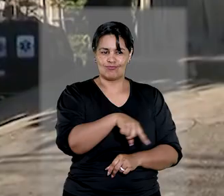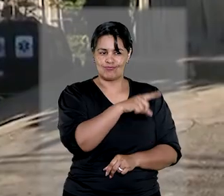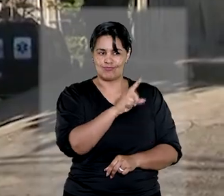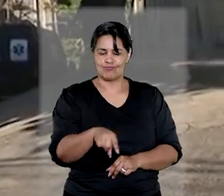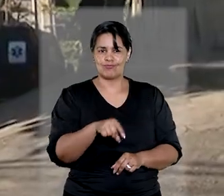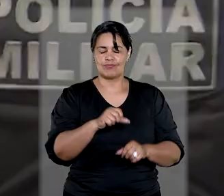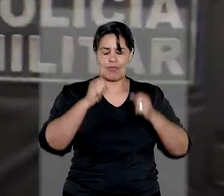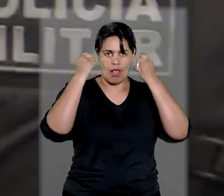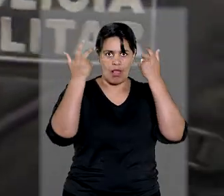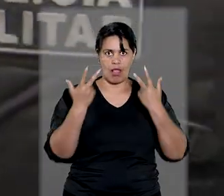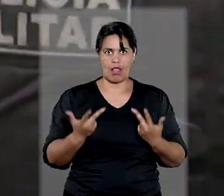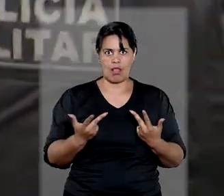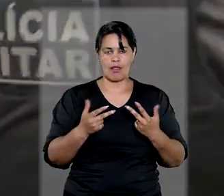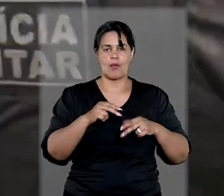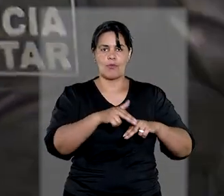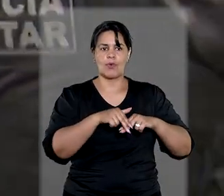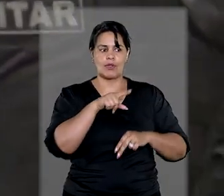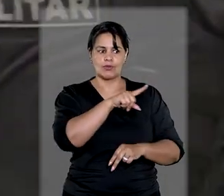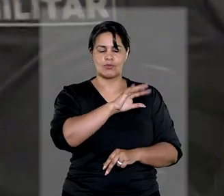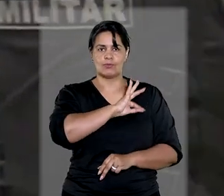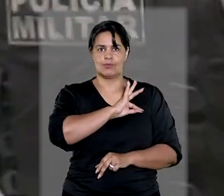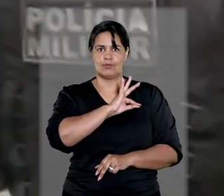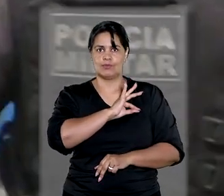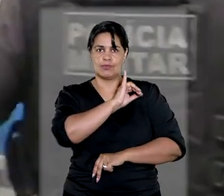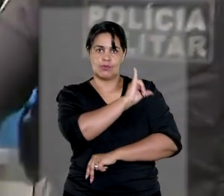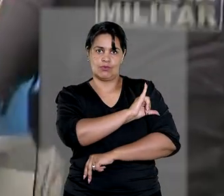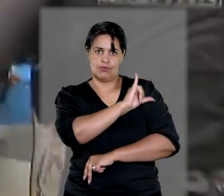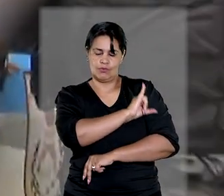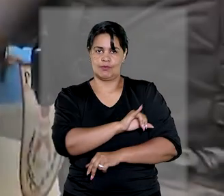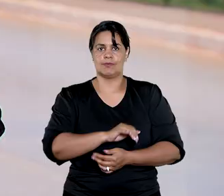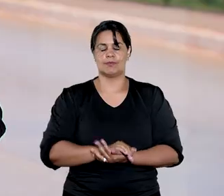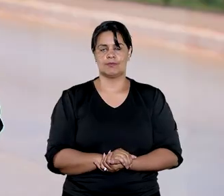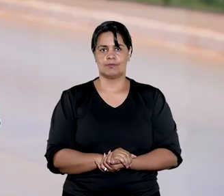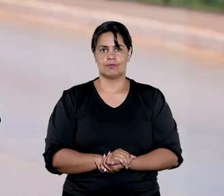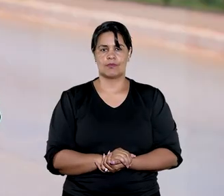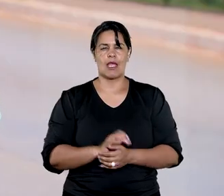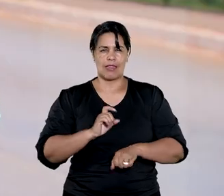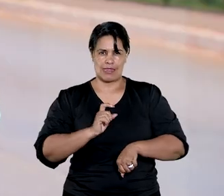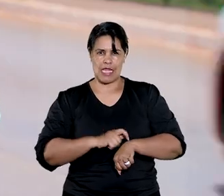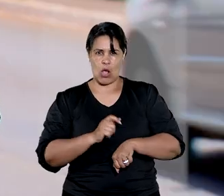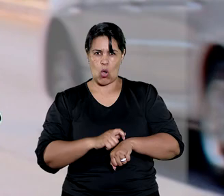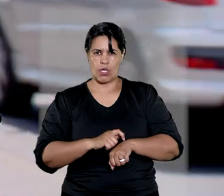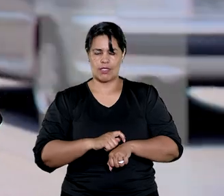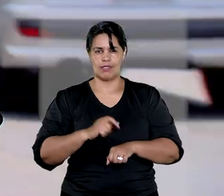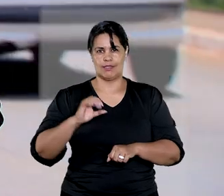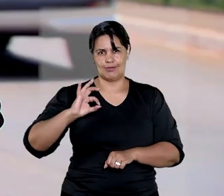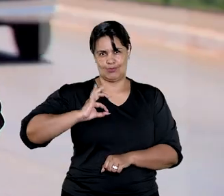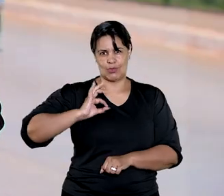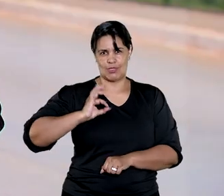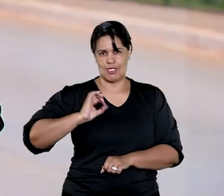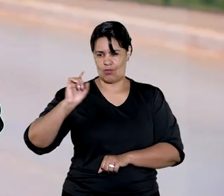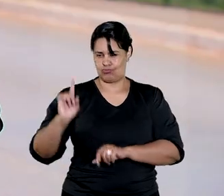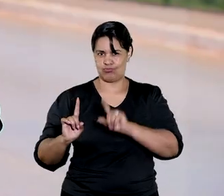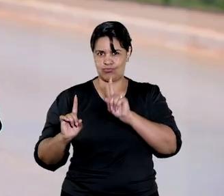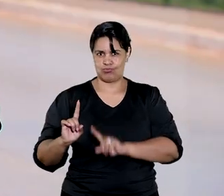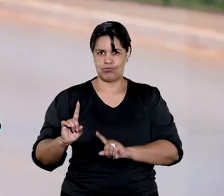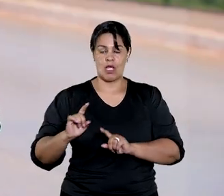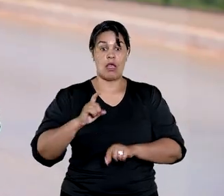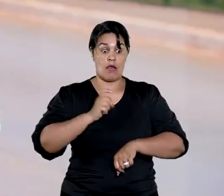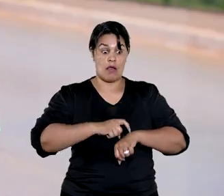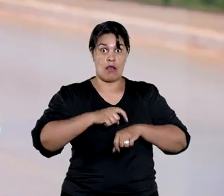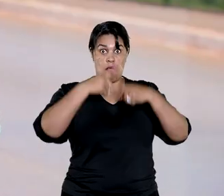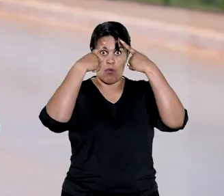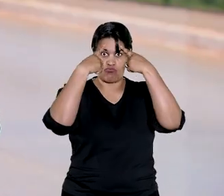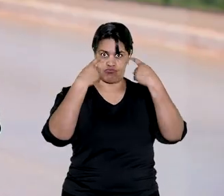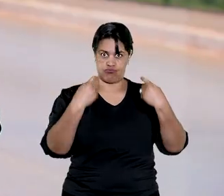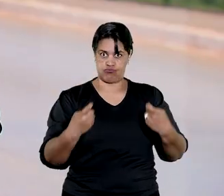nulidade do flagrante obtido por policiais militares do Rio de Janeiro. Na abordagem, os agentes da Polícia Militar teriam utilizado